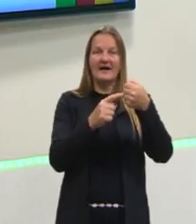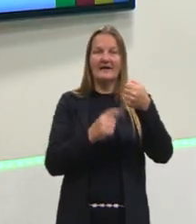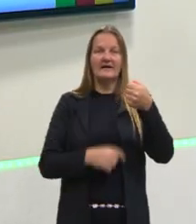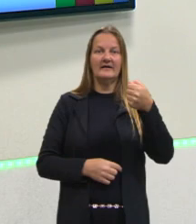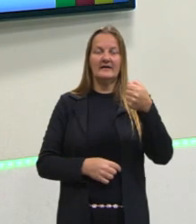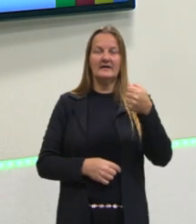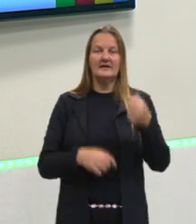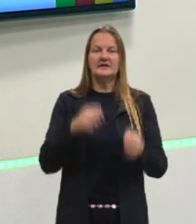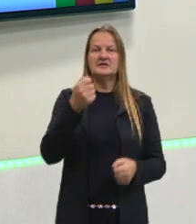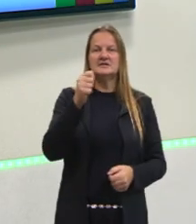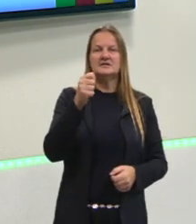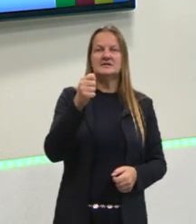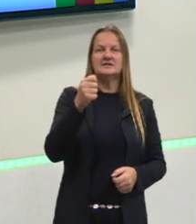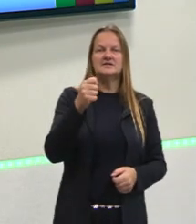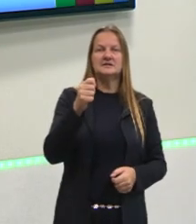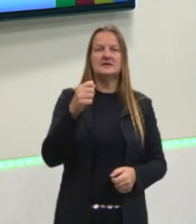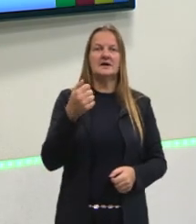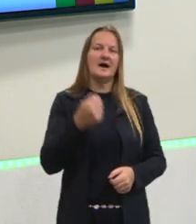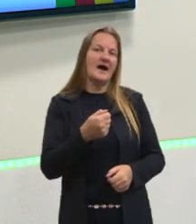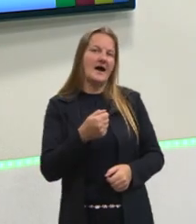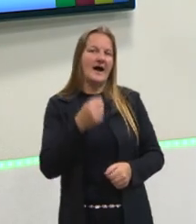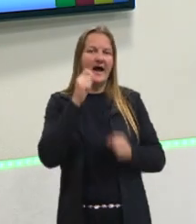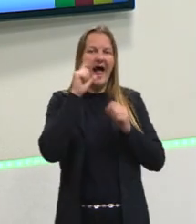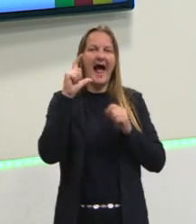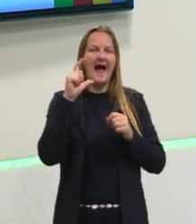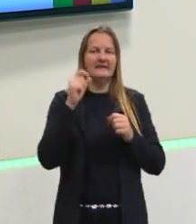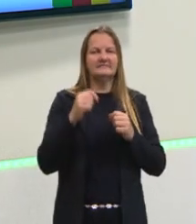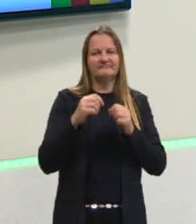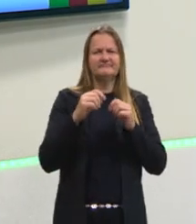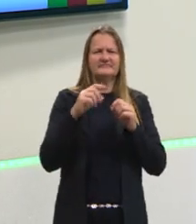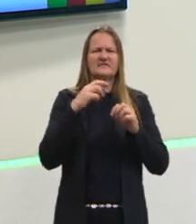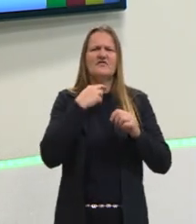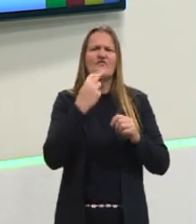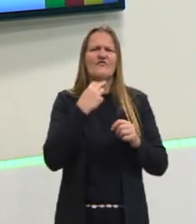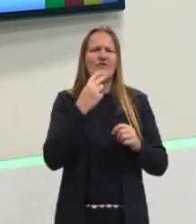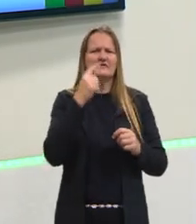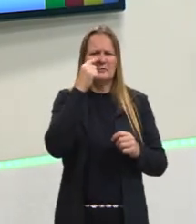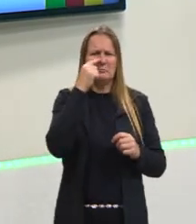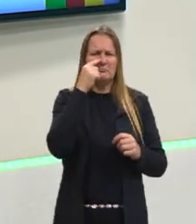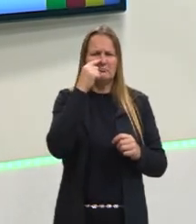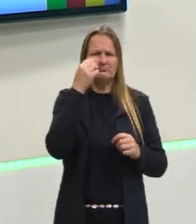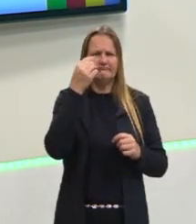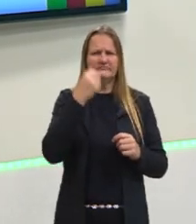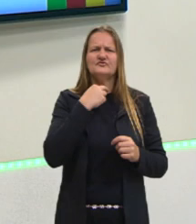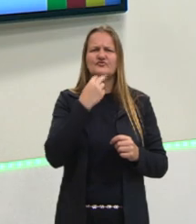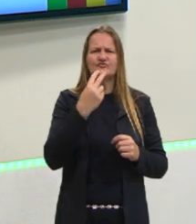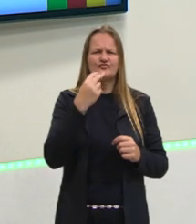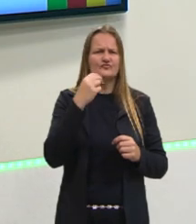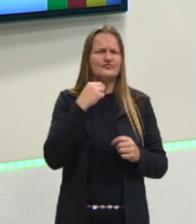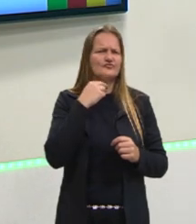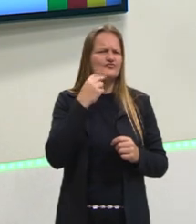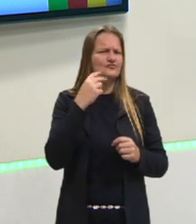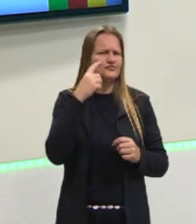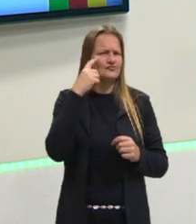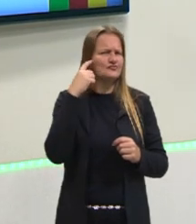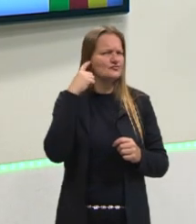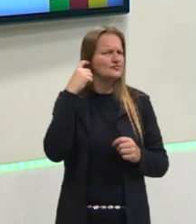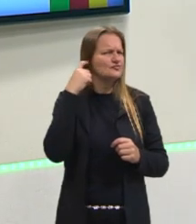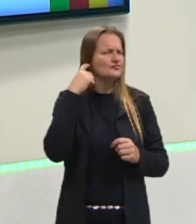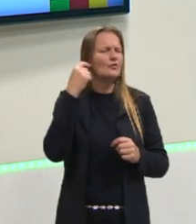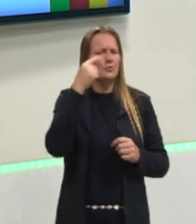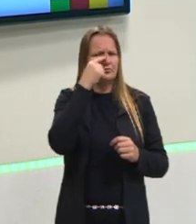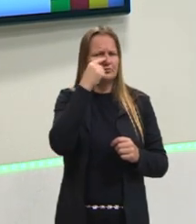A e A. Podemos tornar ela nasal ou tornar ela aberta. Na língua espanhola não tem